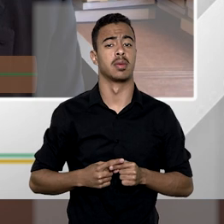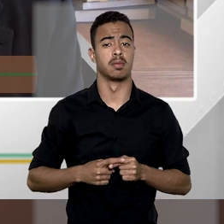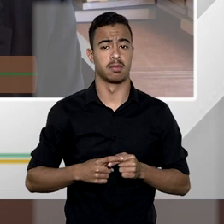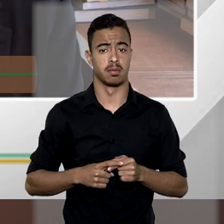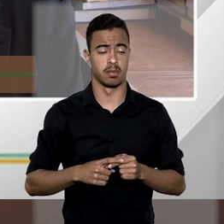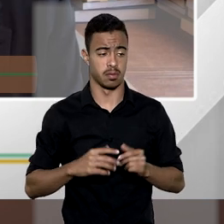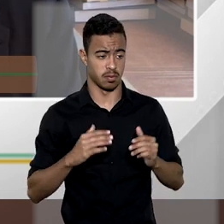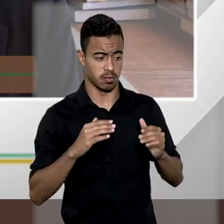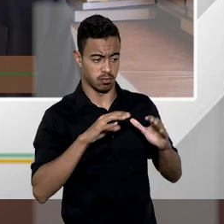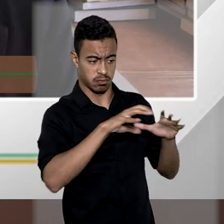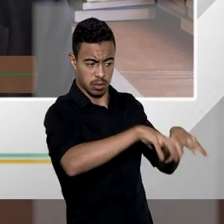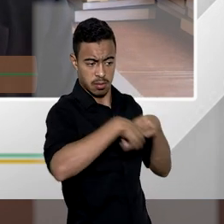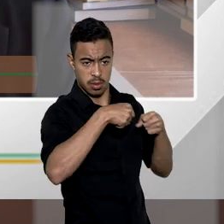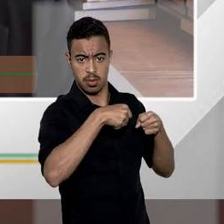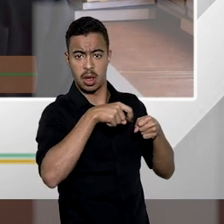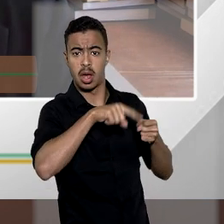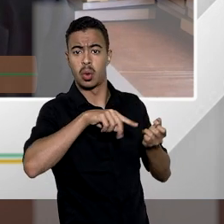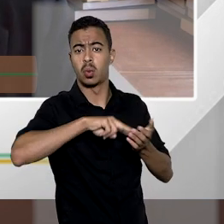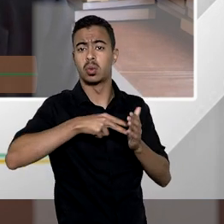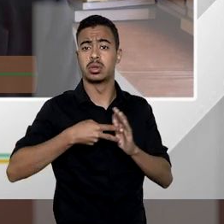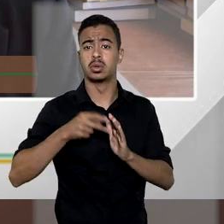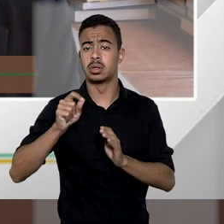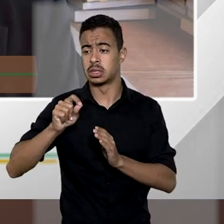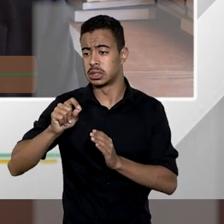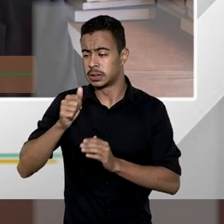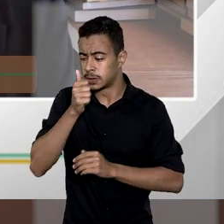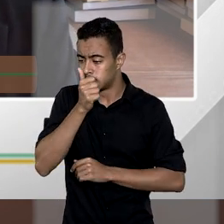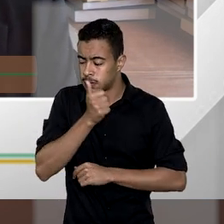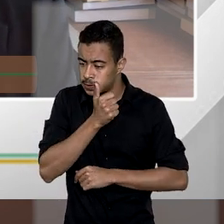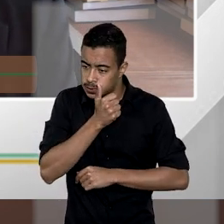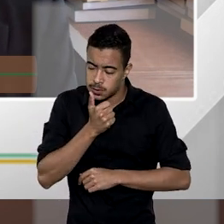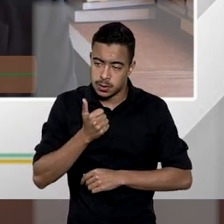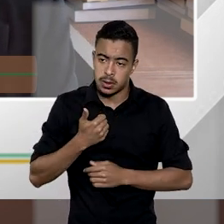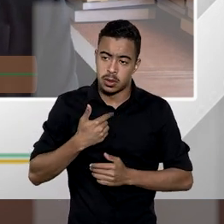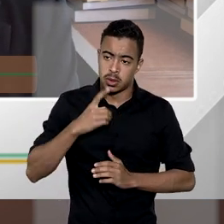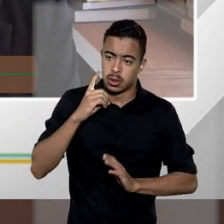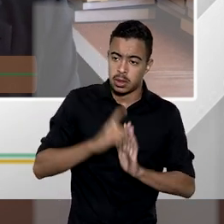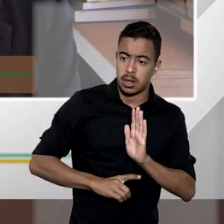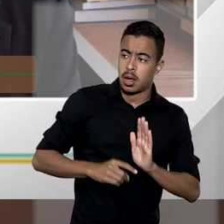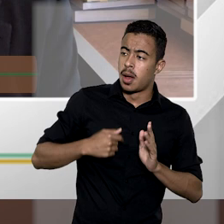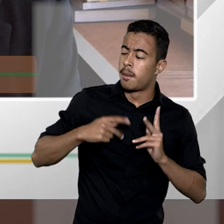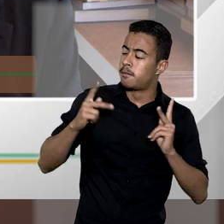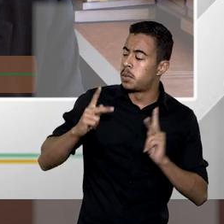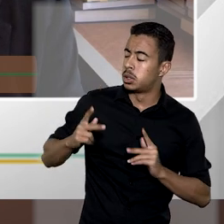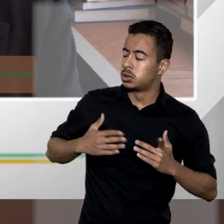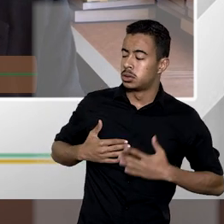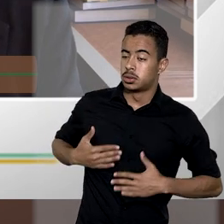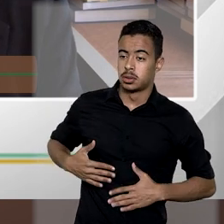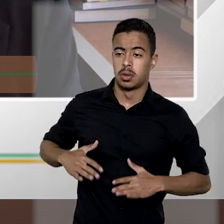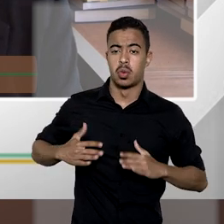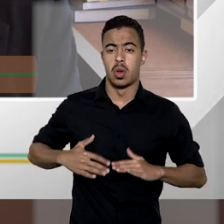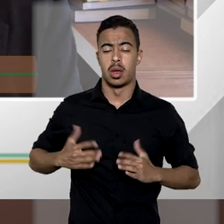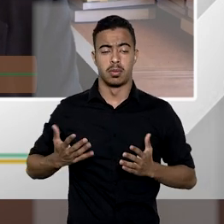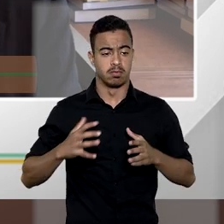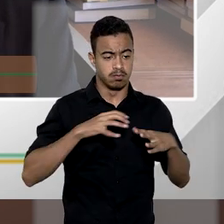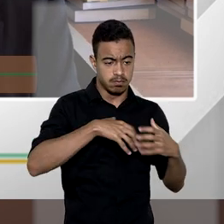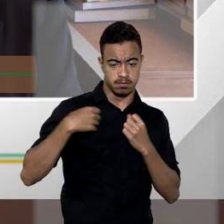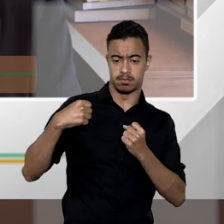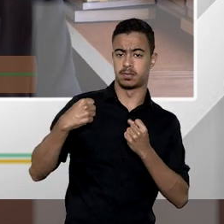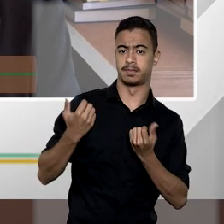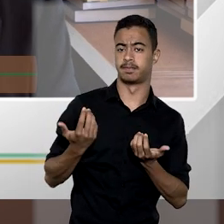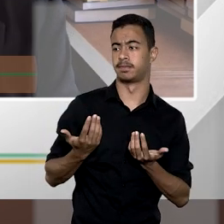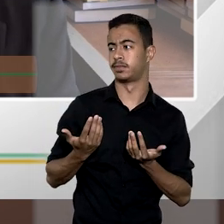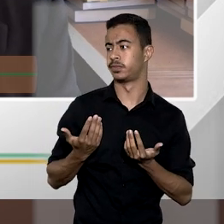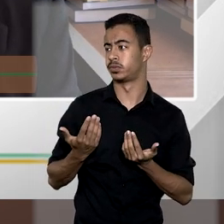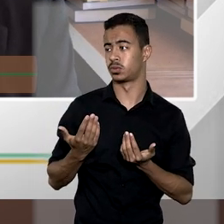a desapropriação implica um sacrifício do direito da parte esse sacrifício significa que o indivíduo não